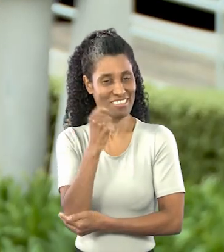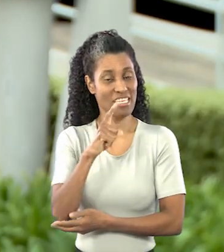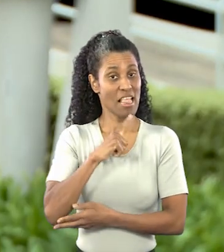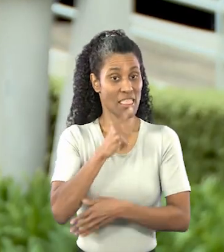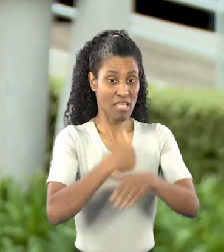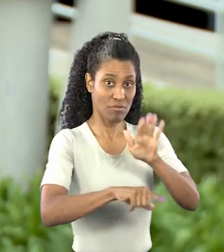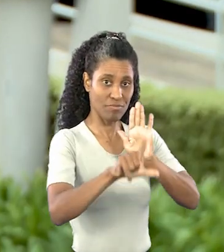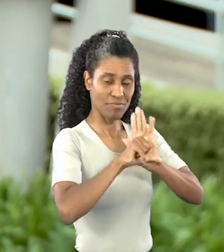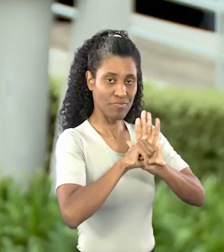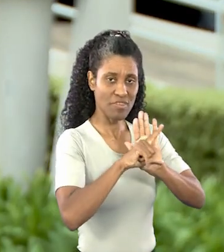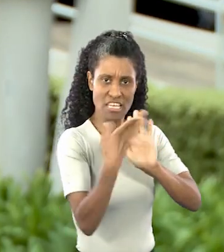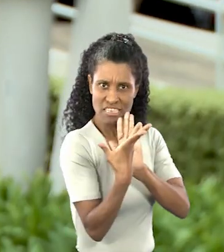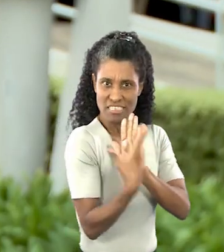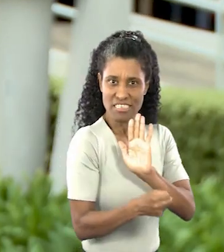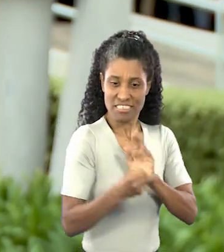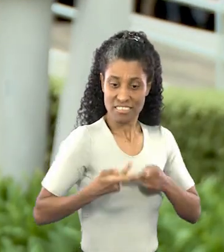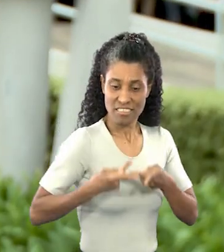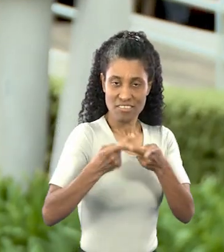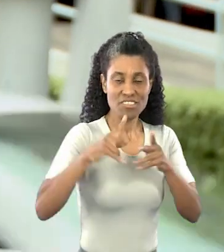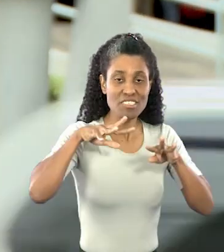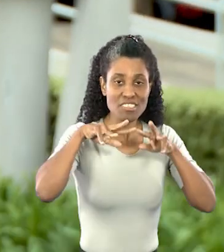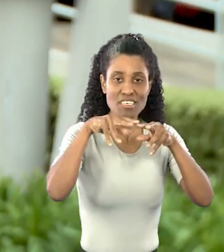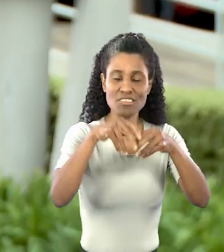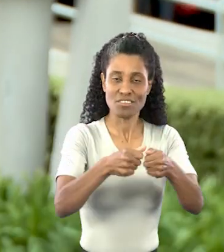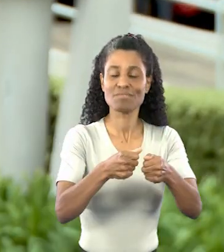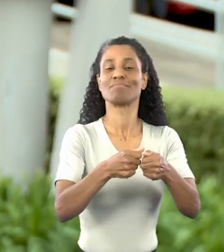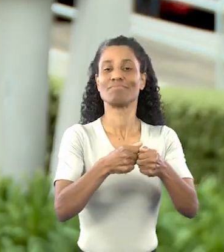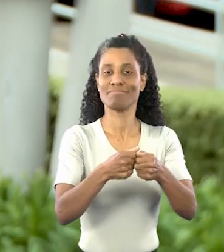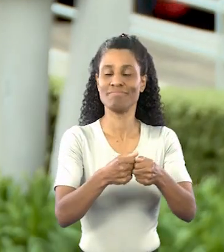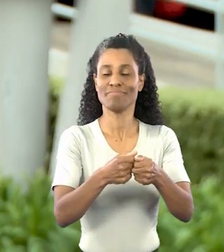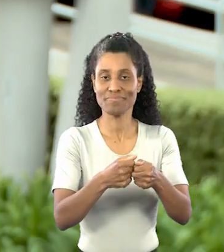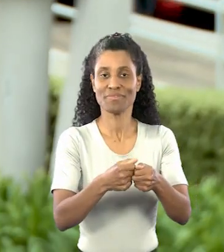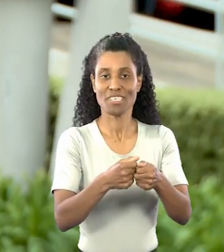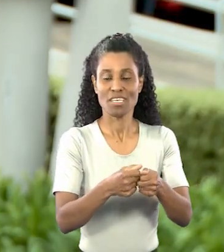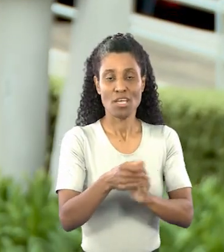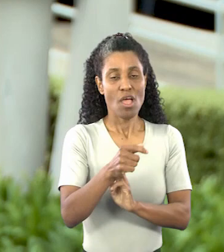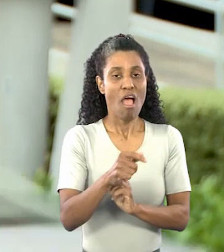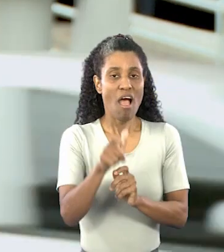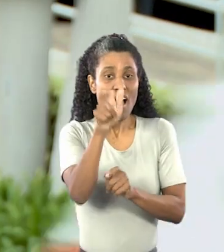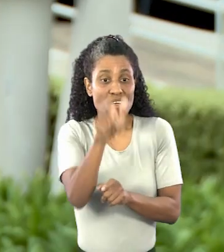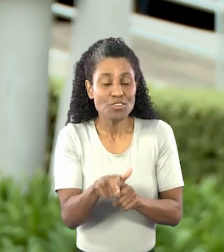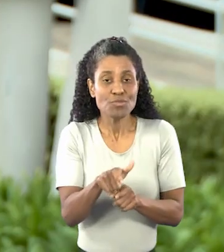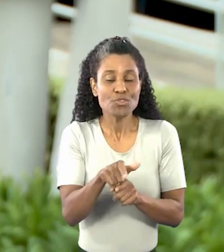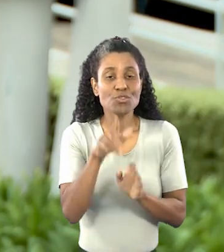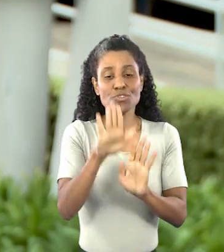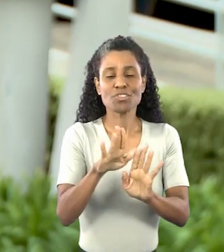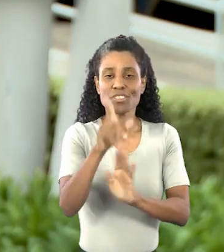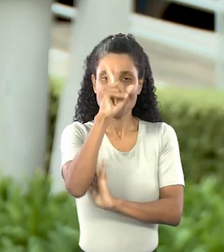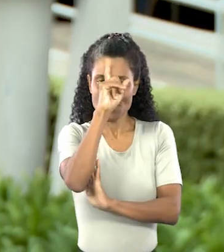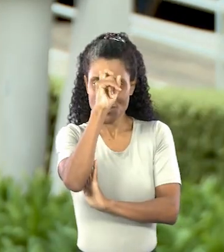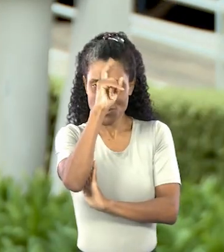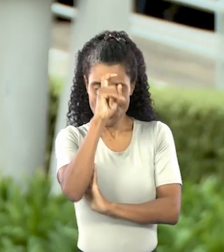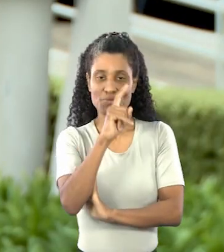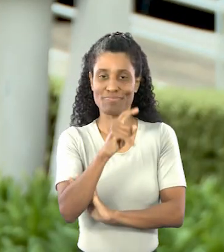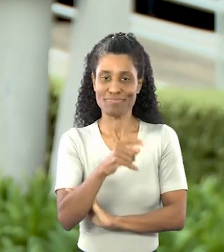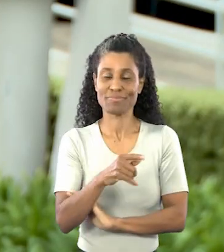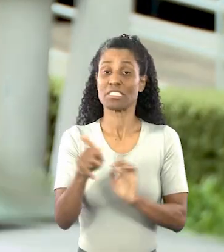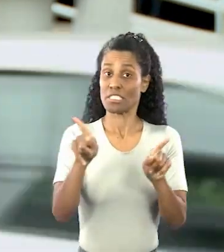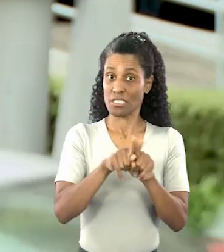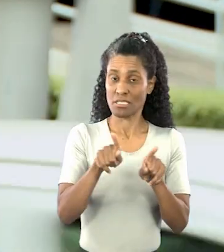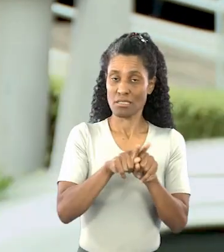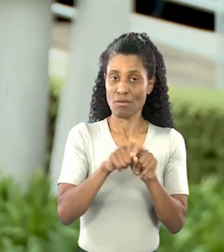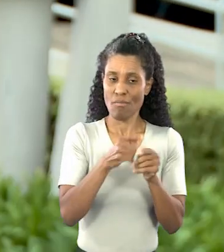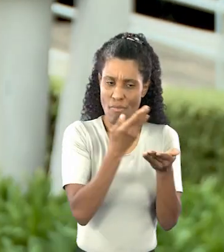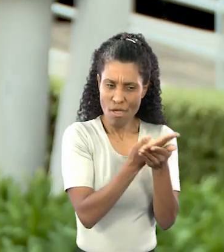o Rio Grande do Sul tem uma lei que permite a visita de animais de estimação aos donos que estão internados em hospitais.